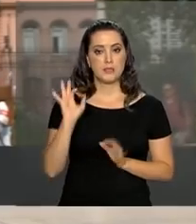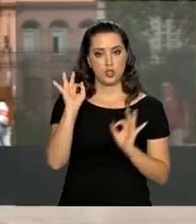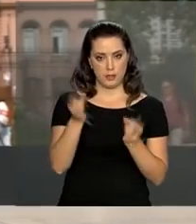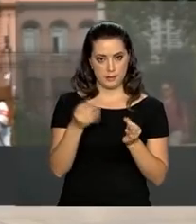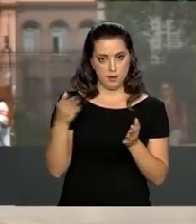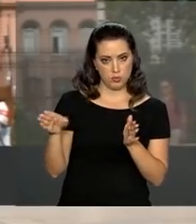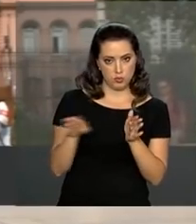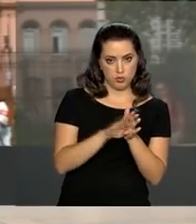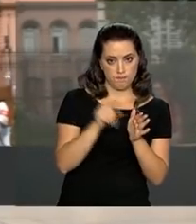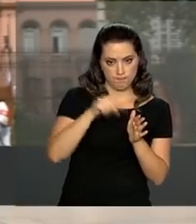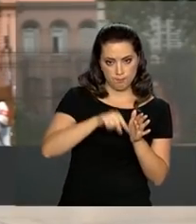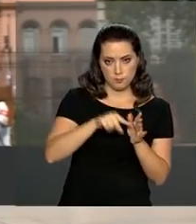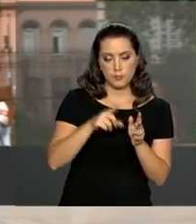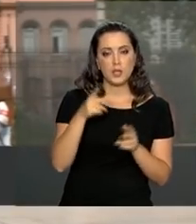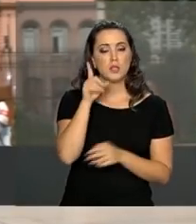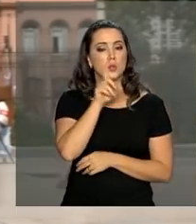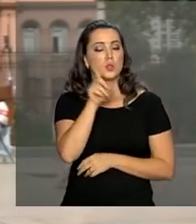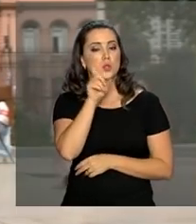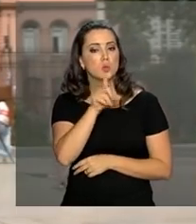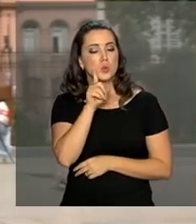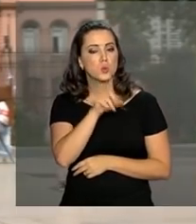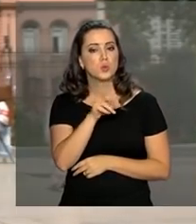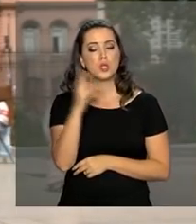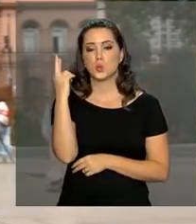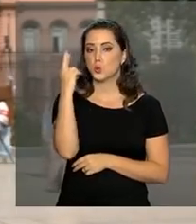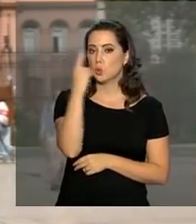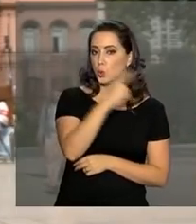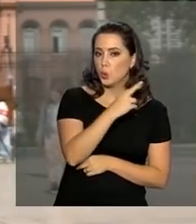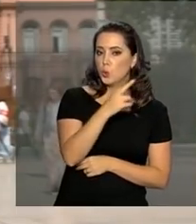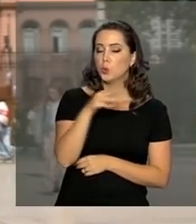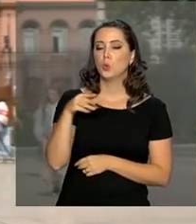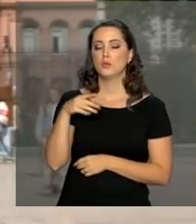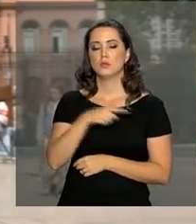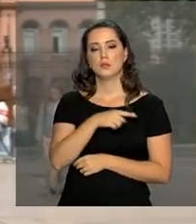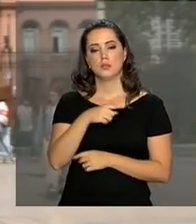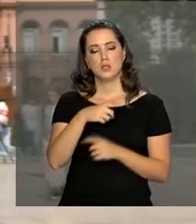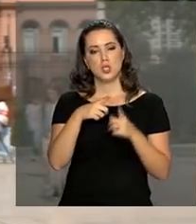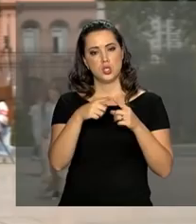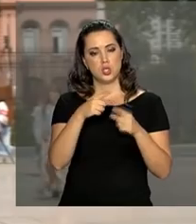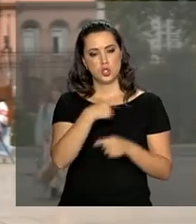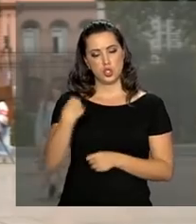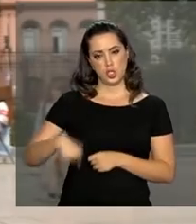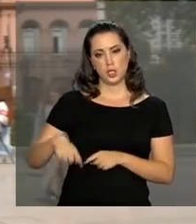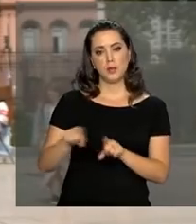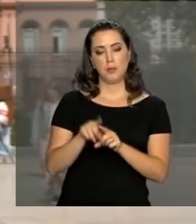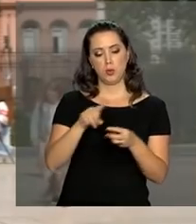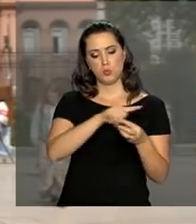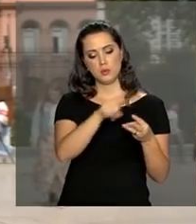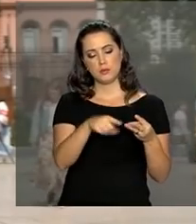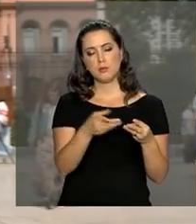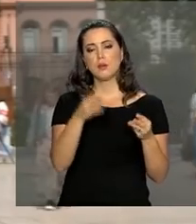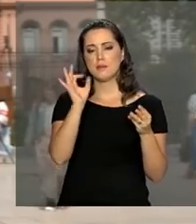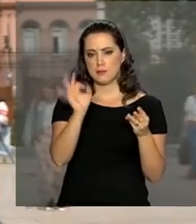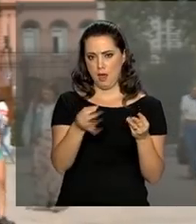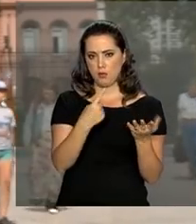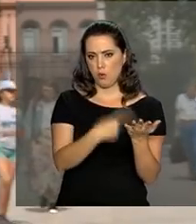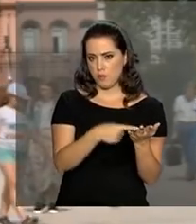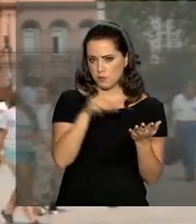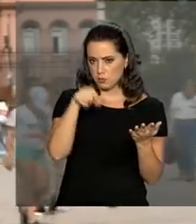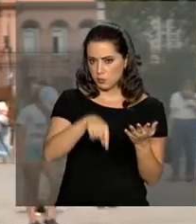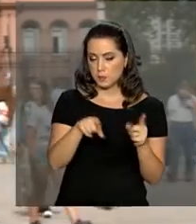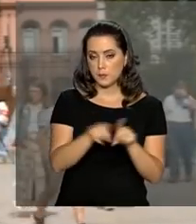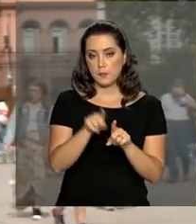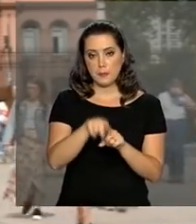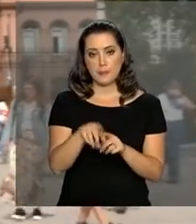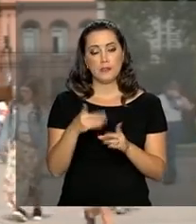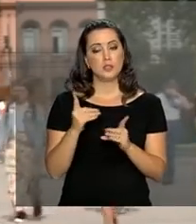Trump dos Estados Unidos, Vladimir Putin da Rússia e Xi Jinping da China. A cúpula vai servir também para encontros